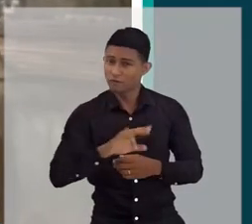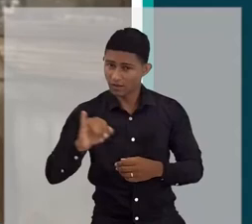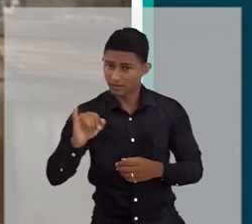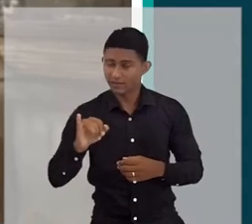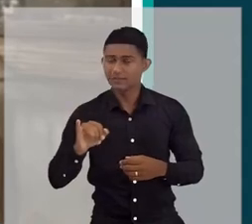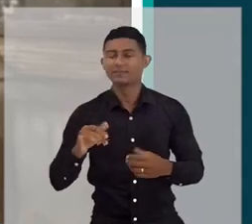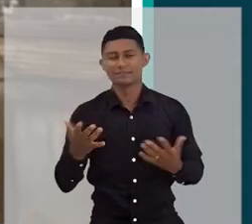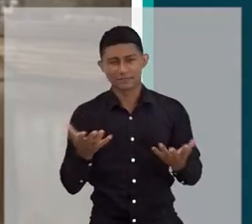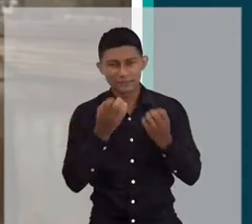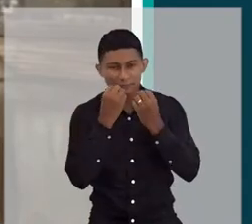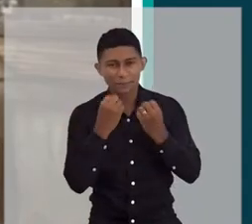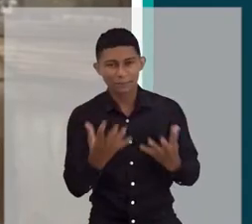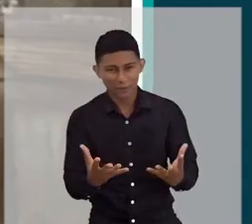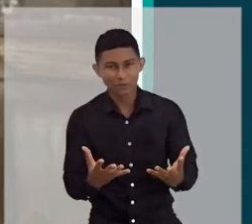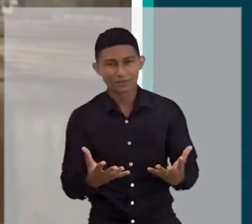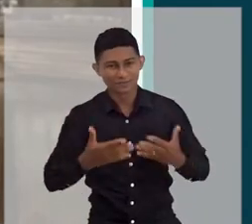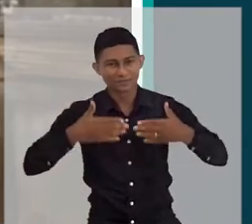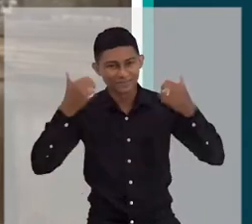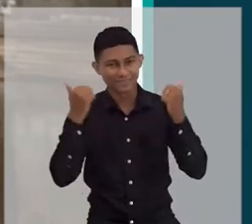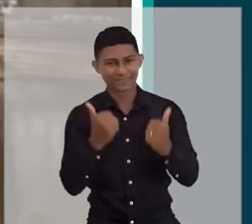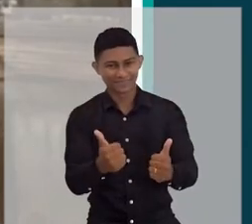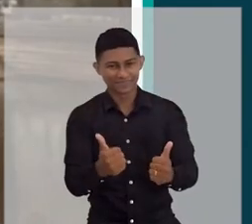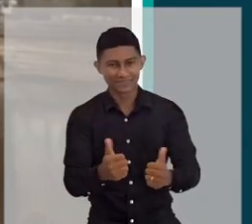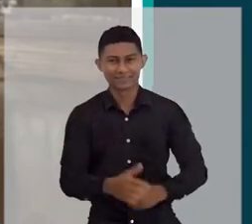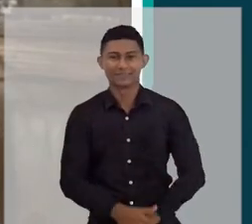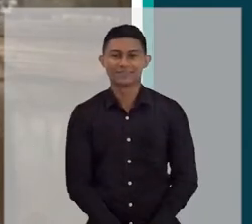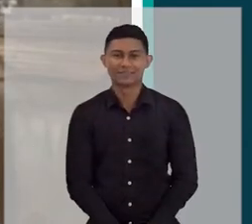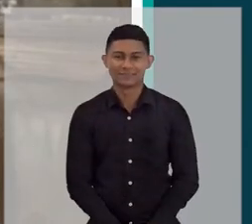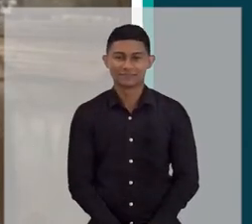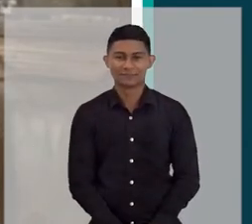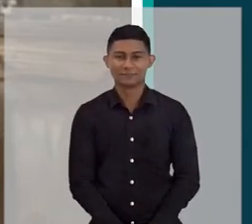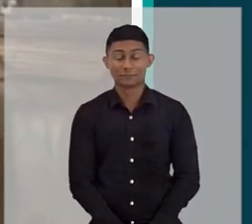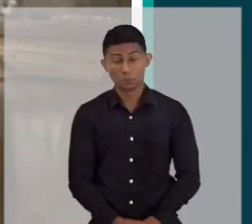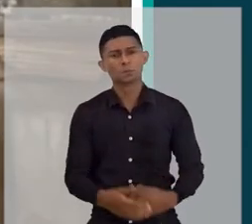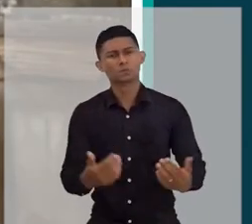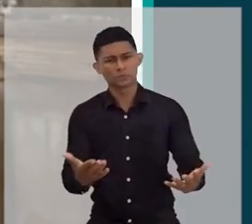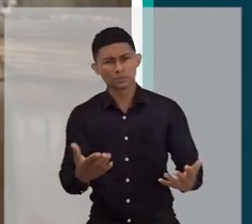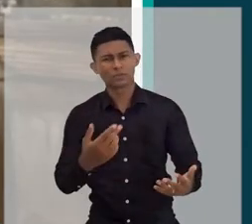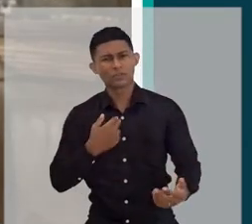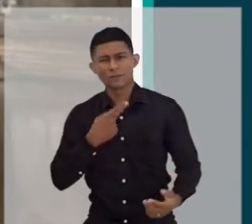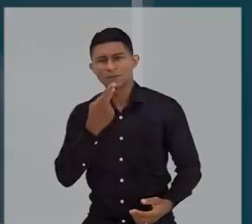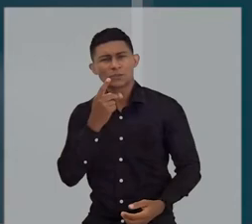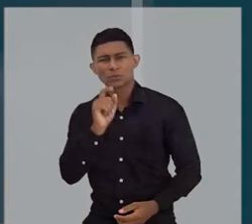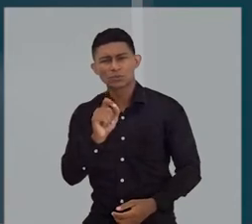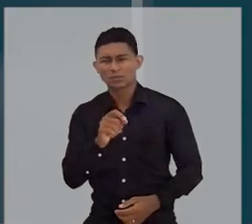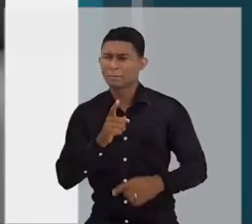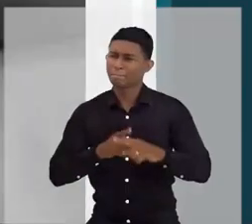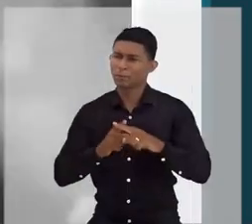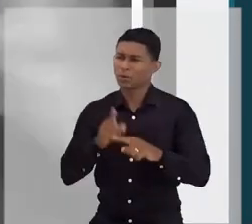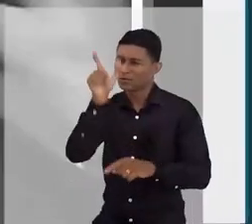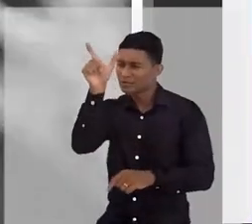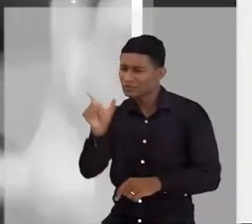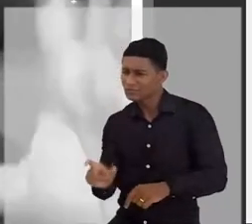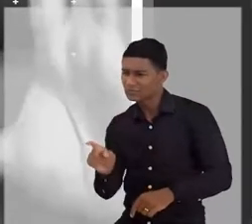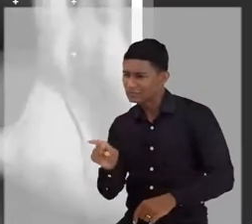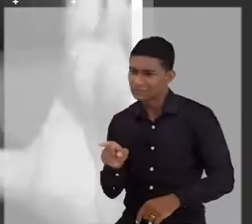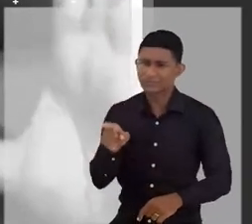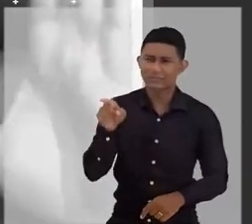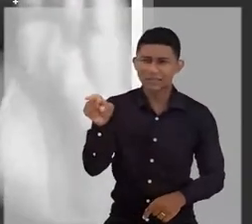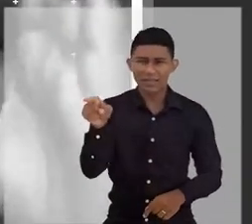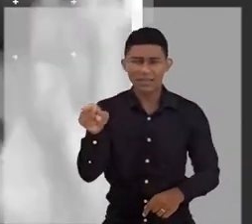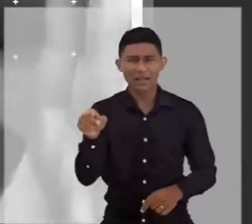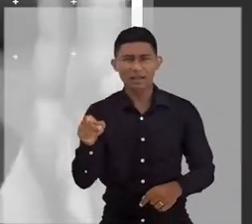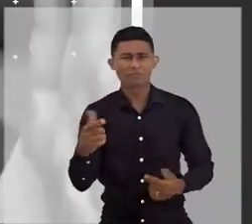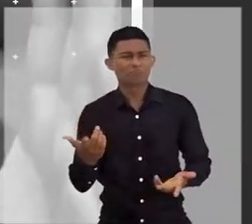daqui a pouco a gente está de volta e o papo, como vocês viram, começou a esquentar, está ficando cada vez melhor. Eu justifico por que